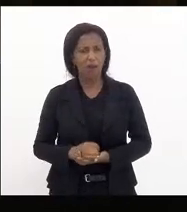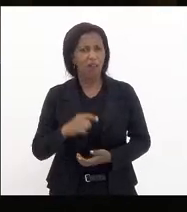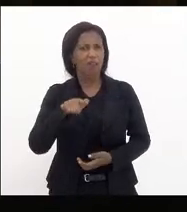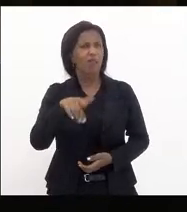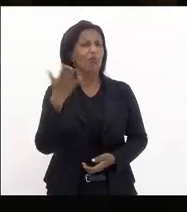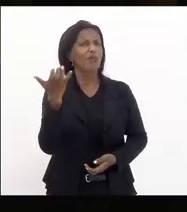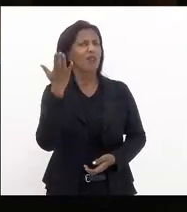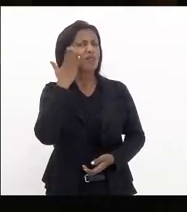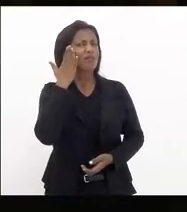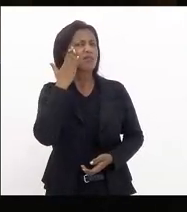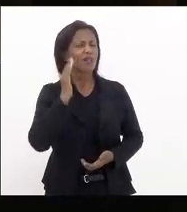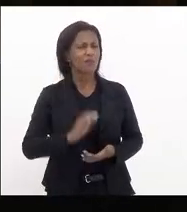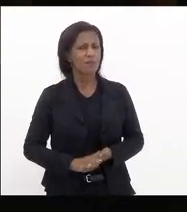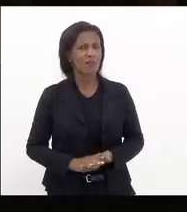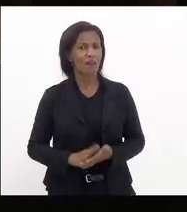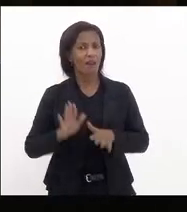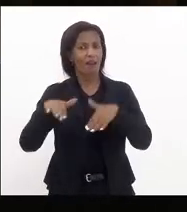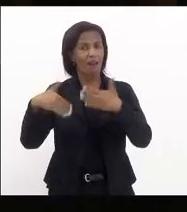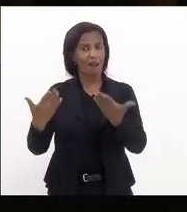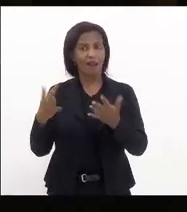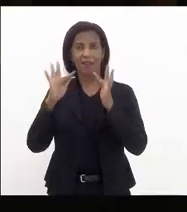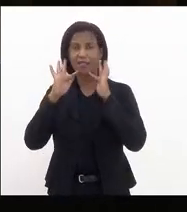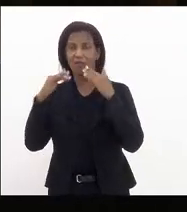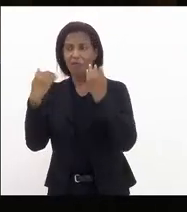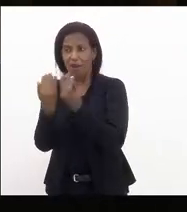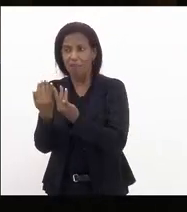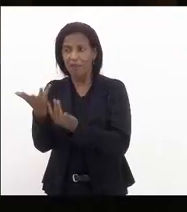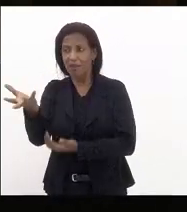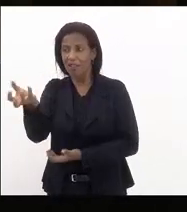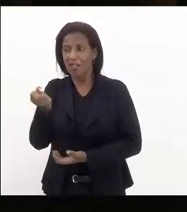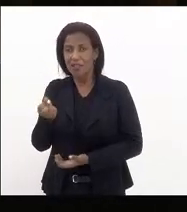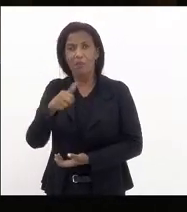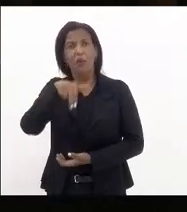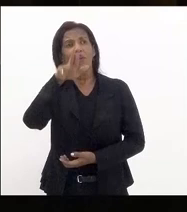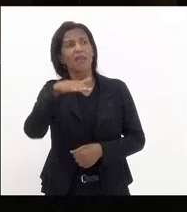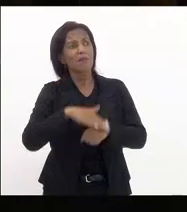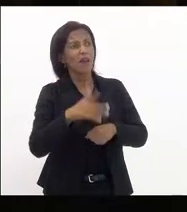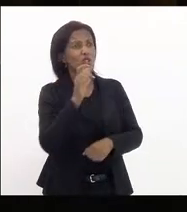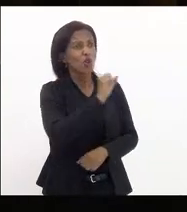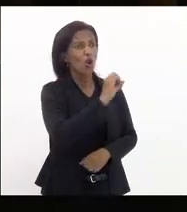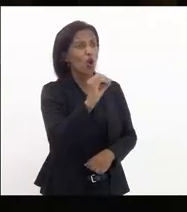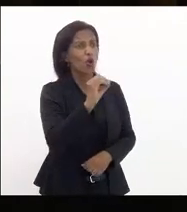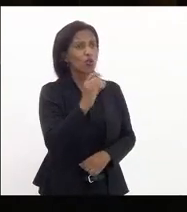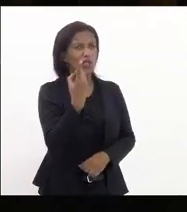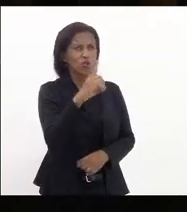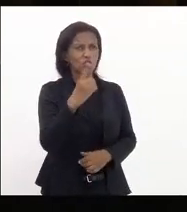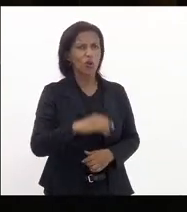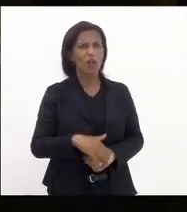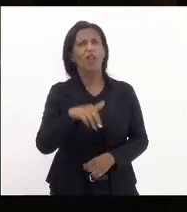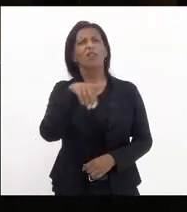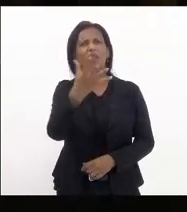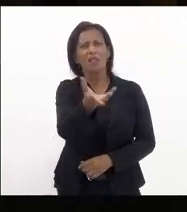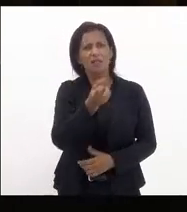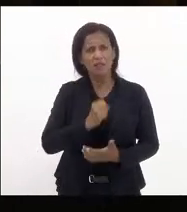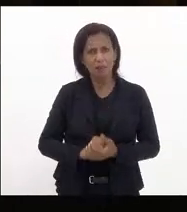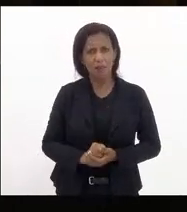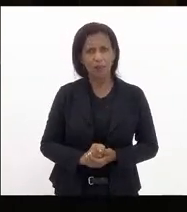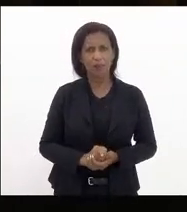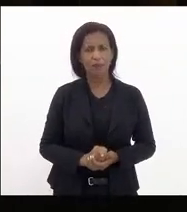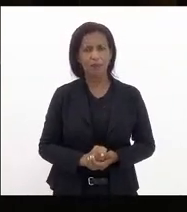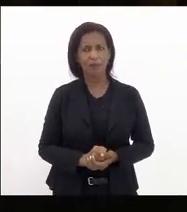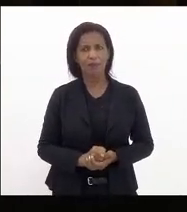que para além da família do Bolsonaro qual foi a família que recebeu 800 dólares em auxílio emergencial